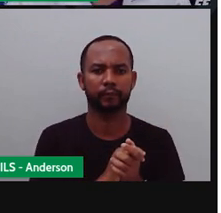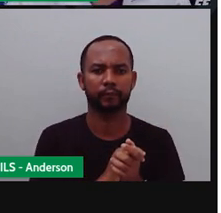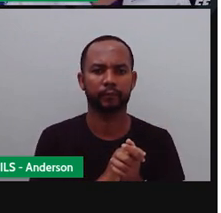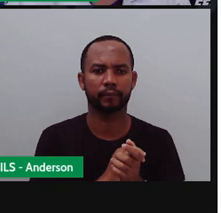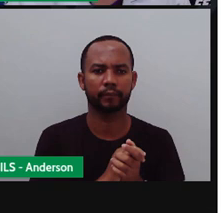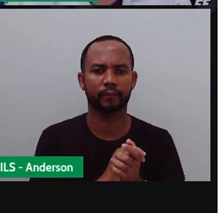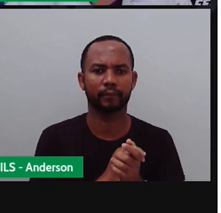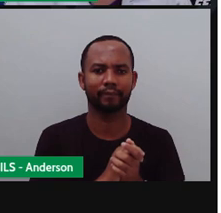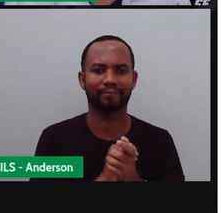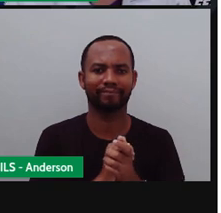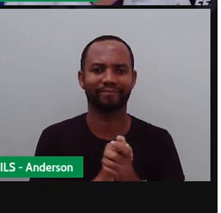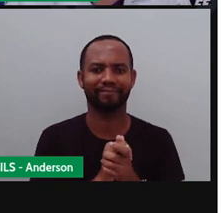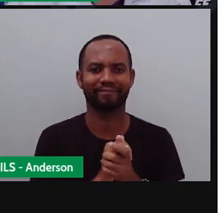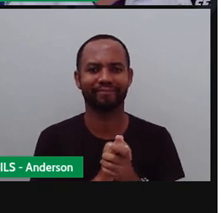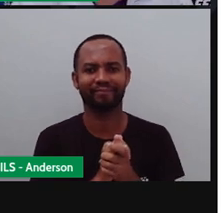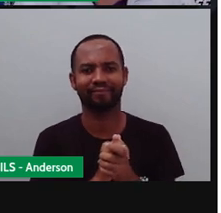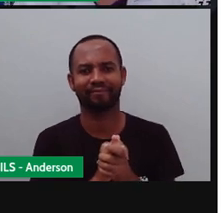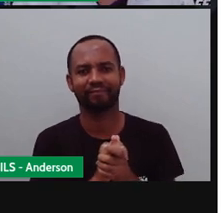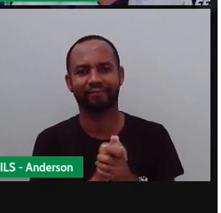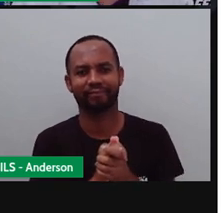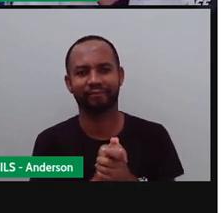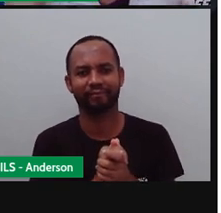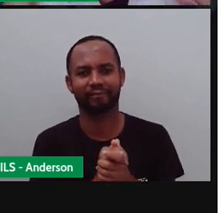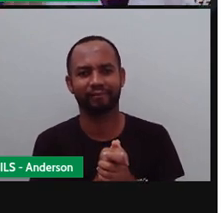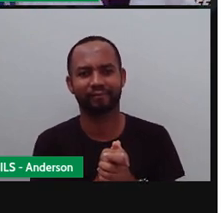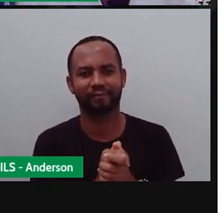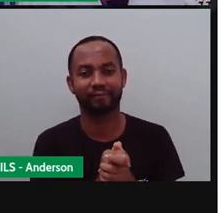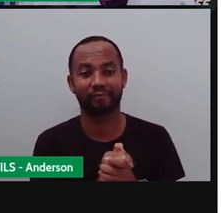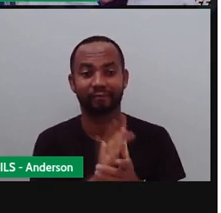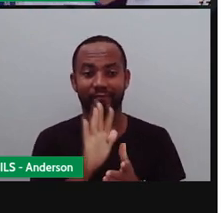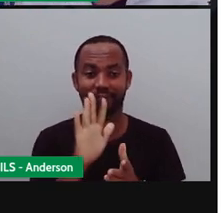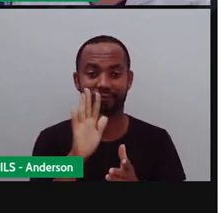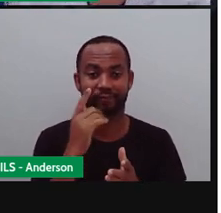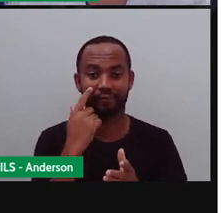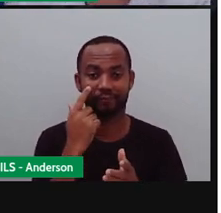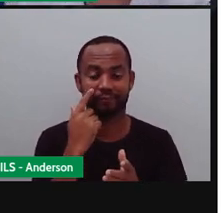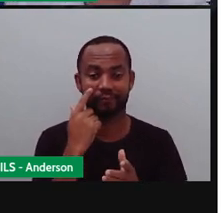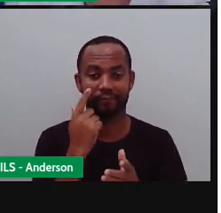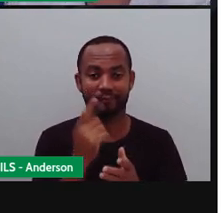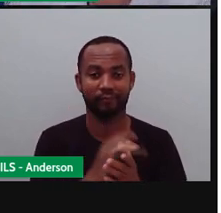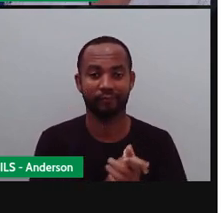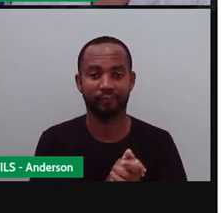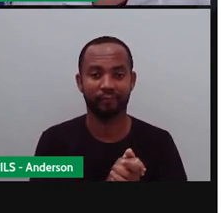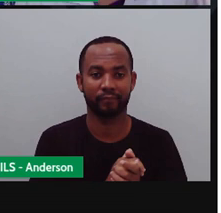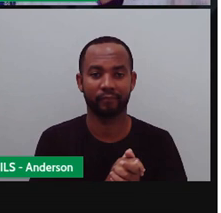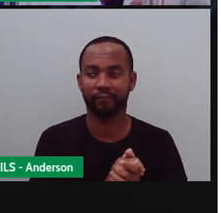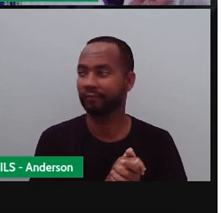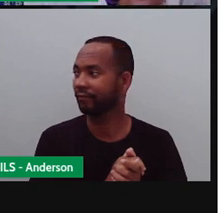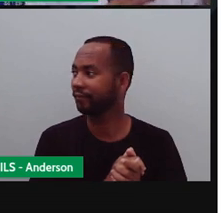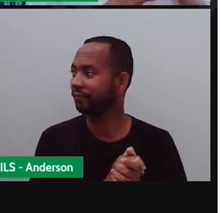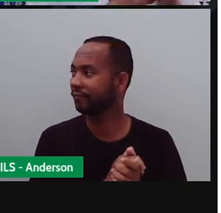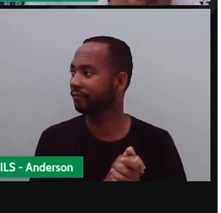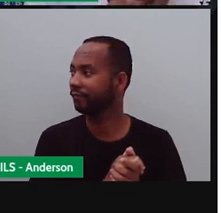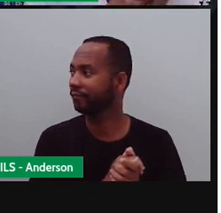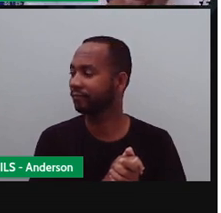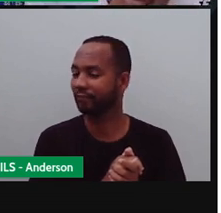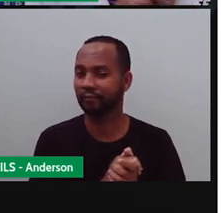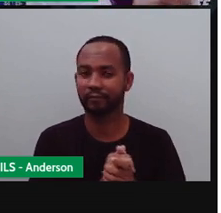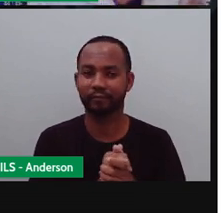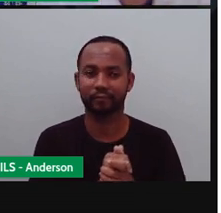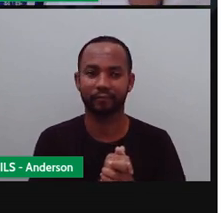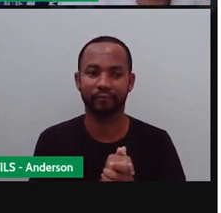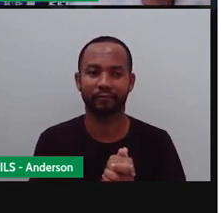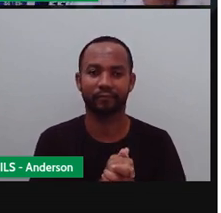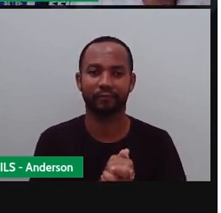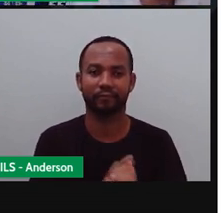pontinhas. Olha só o que temos aqui. Mas, para resolver isso aí, aprovei o equipado, Anderson. Olha. Os